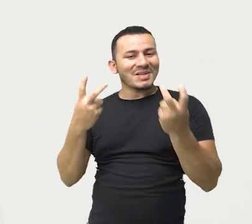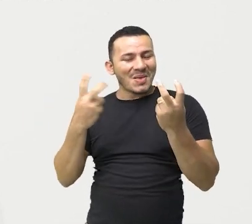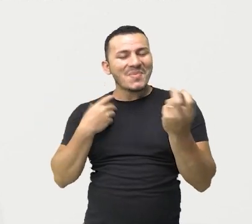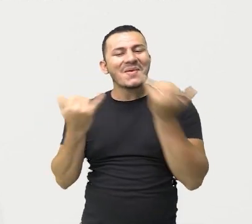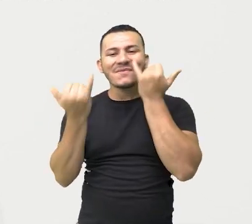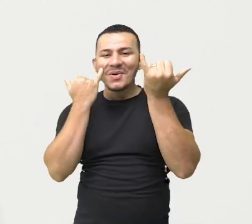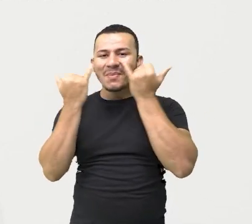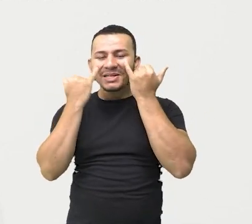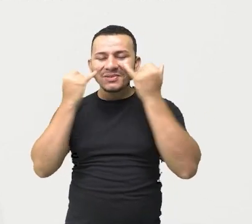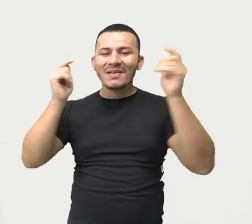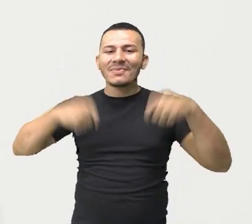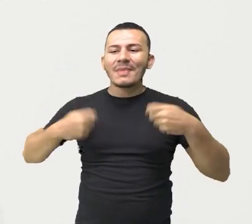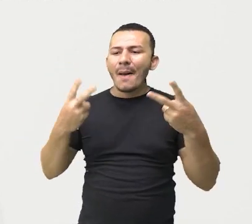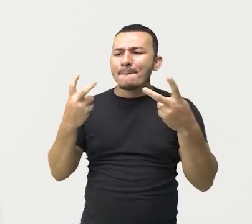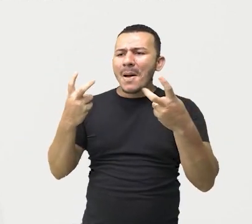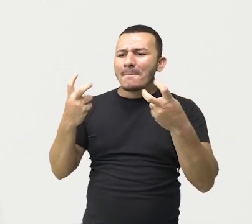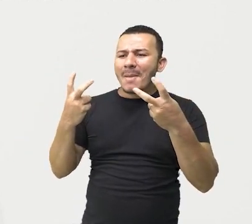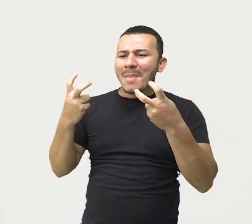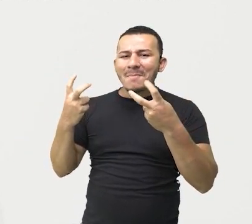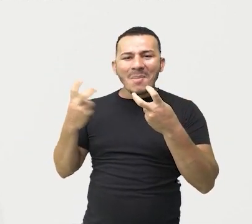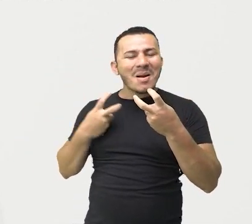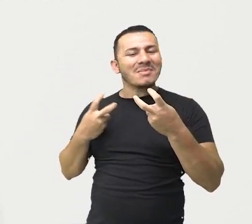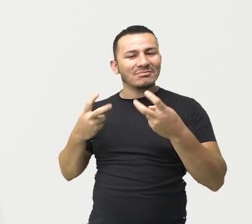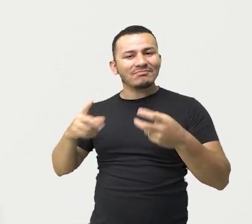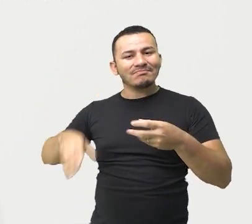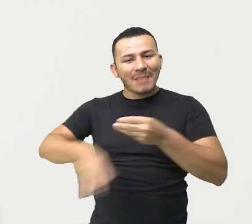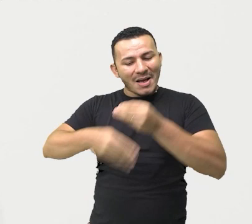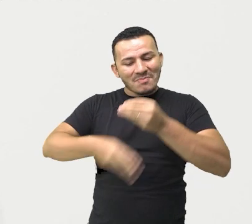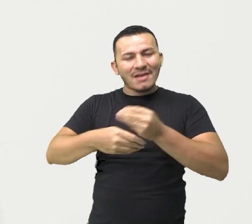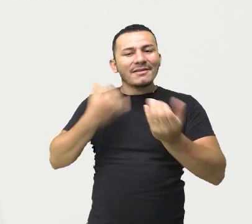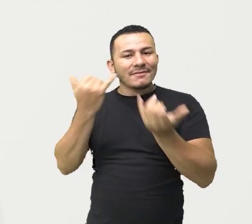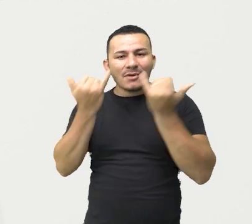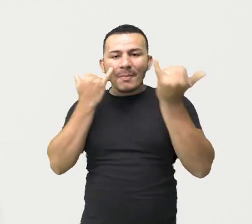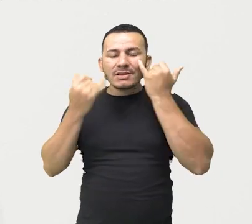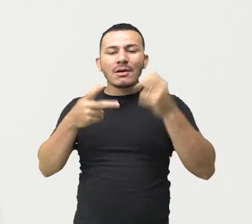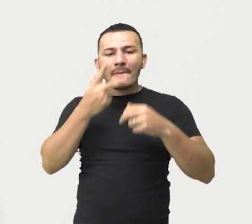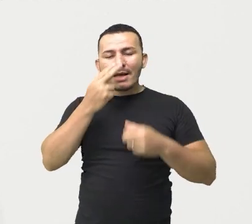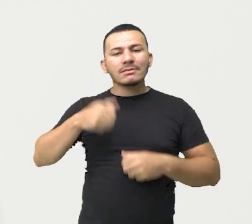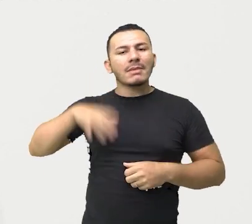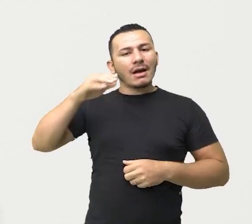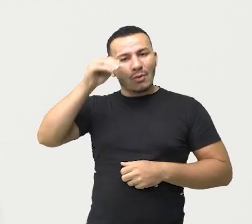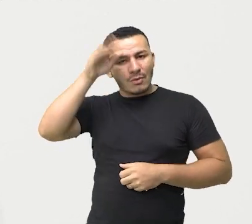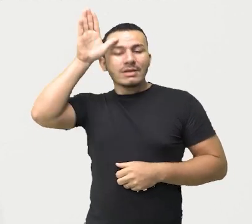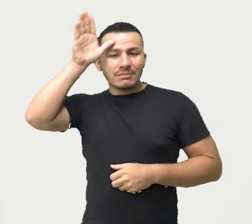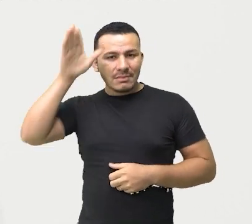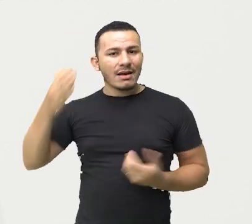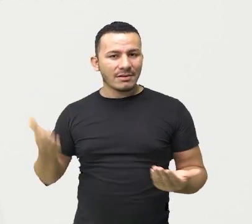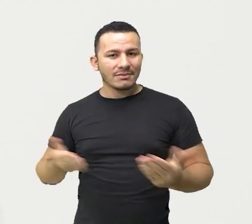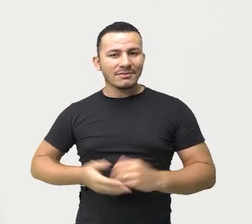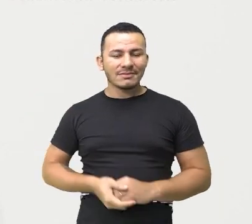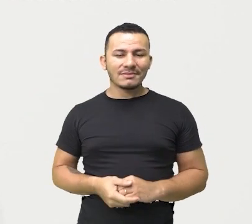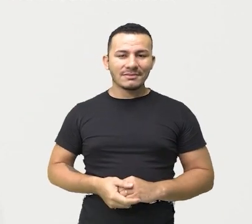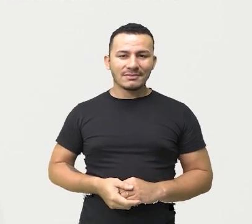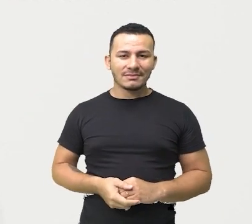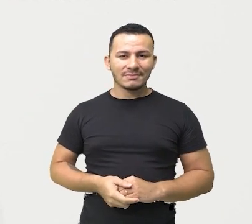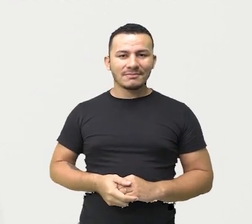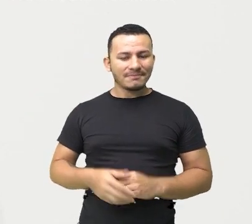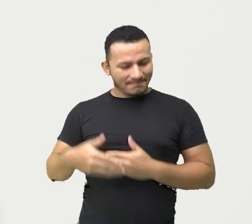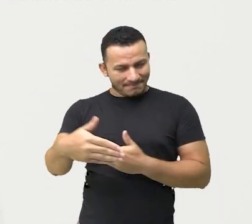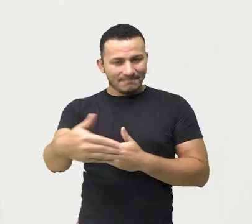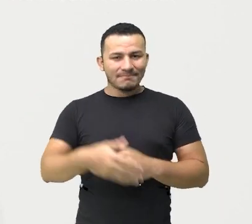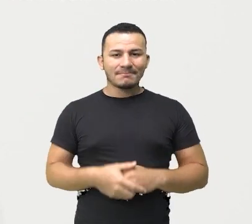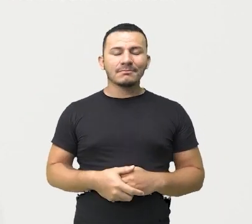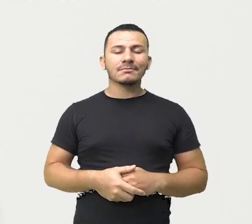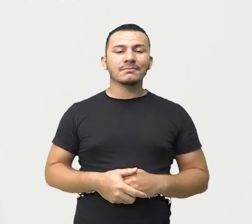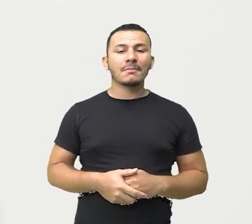Nesse texto e que acrescentam mais, ou seja, mais conhecimento àquilo que nós já sabemos. Vamos adiante?